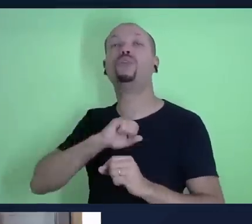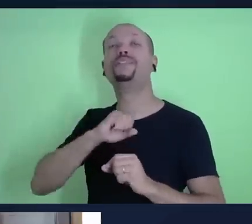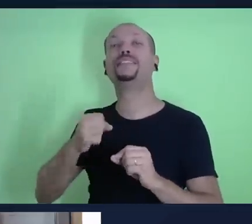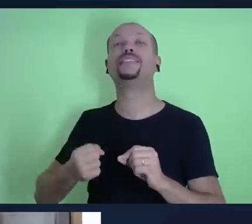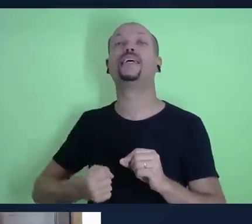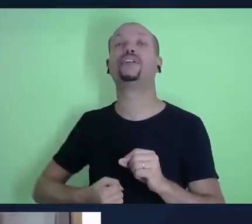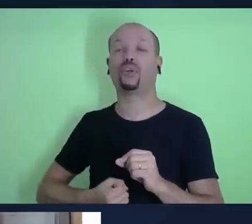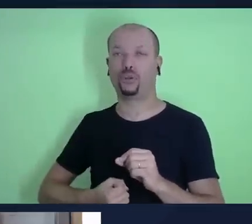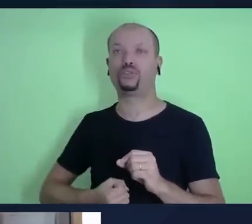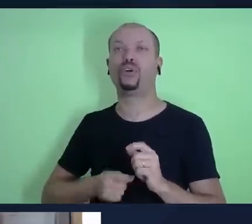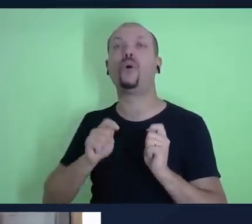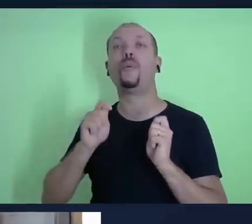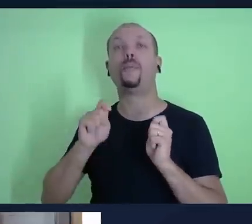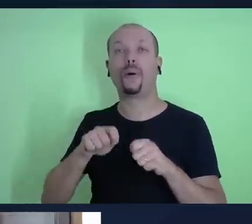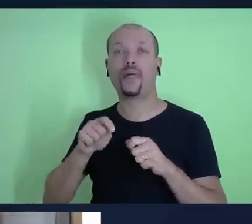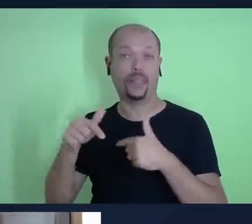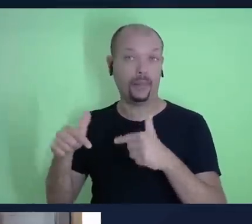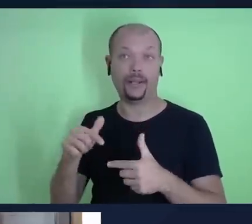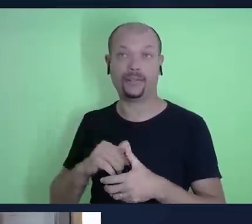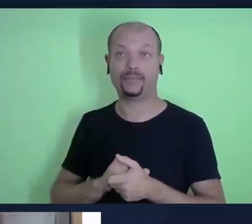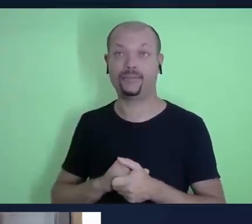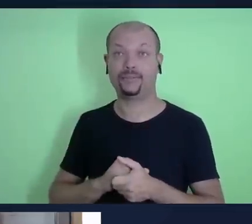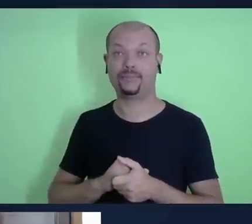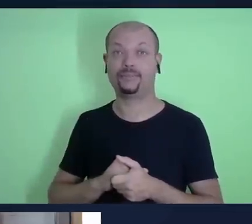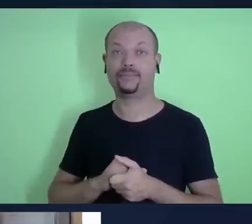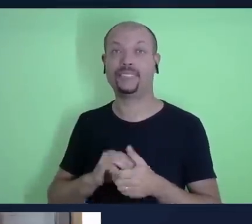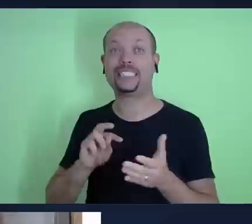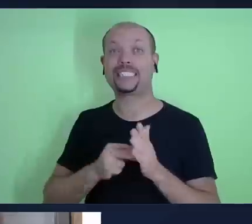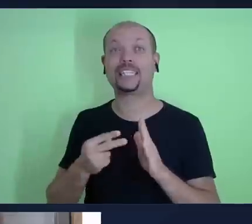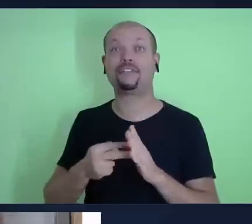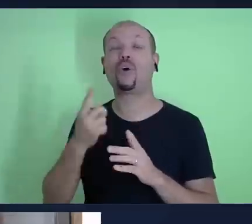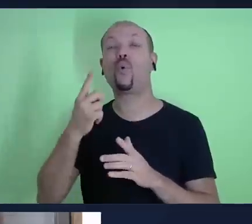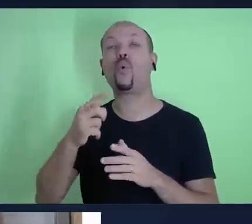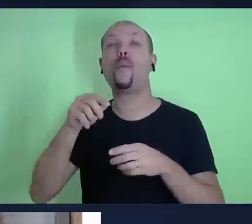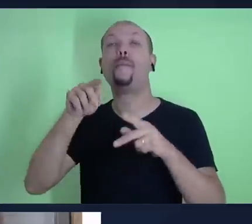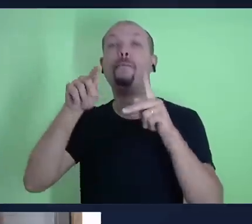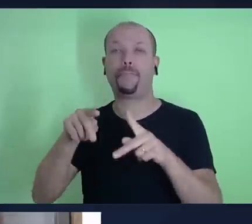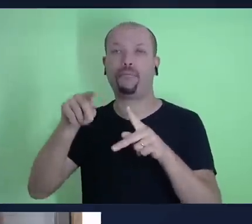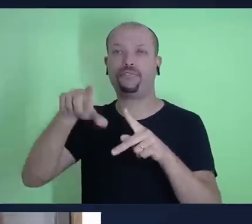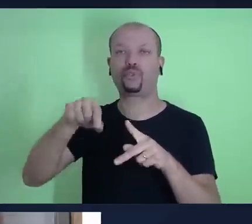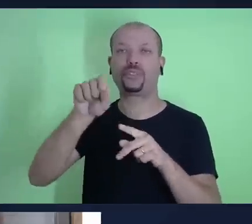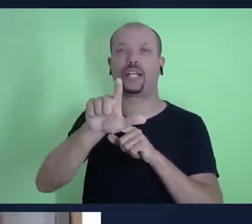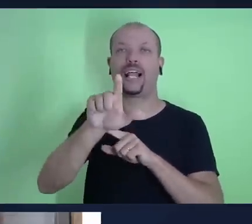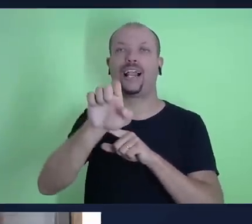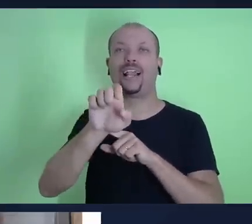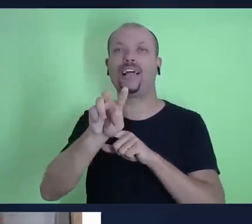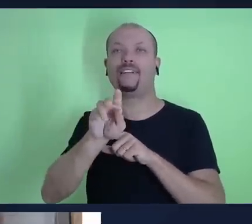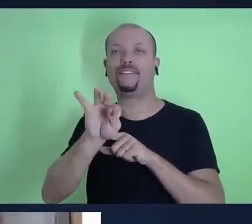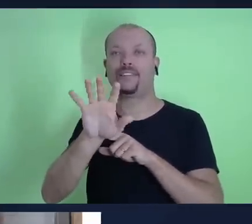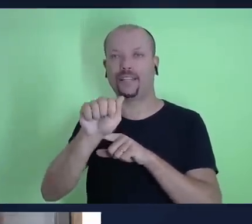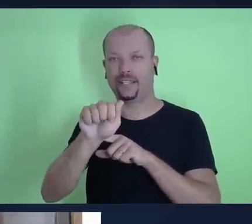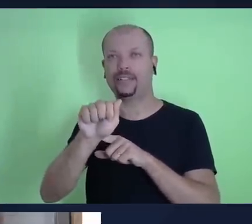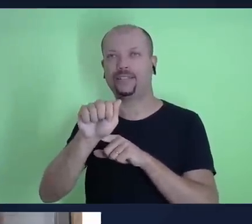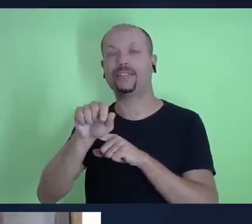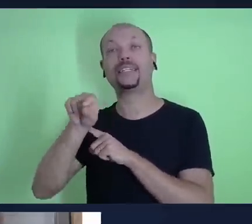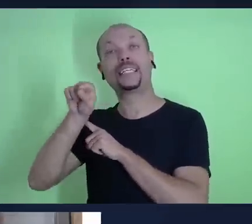eram os levitas? Os levitas eram uma das tribos do povo de Israel e era a tribo que